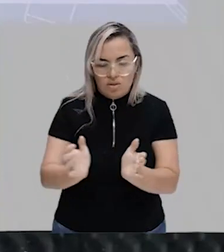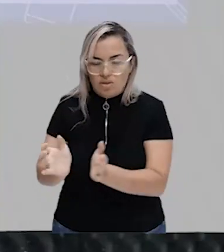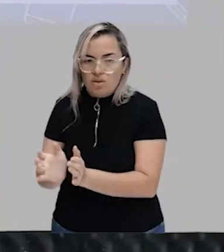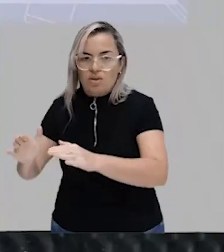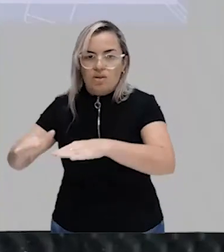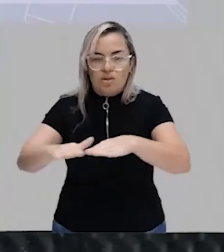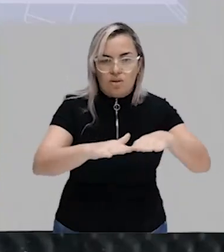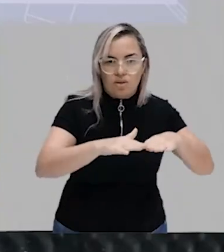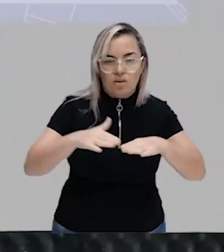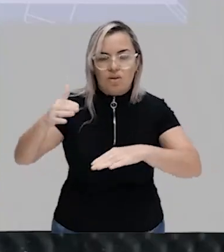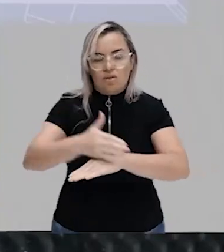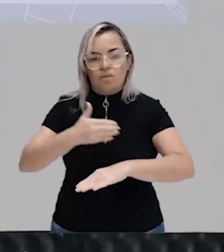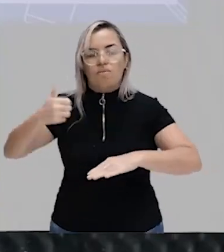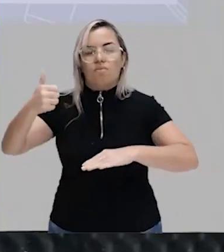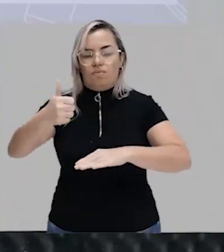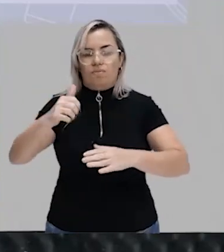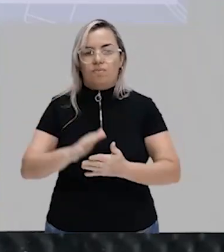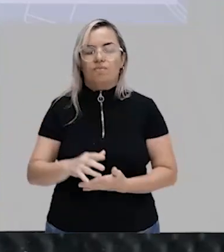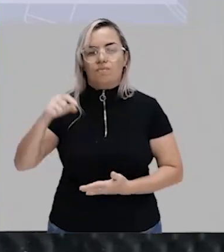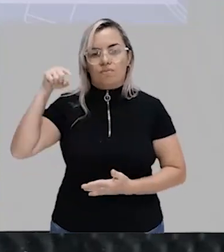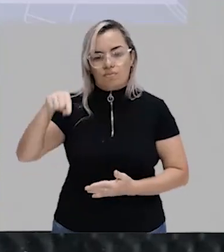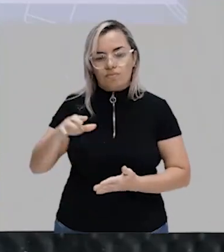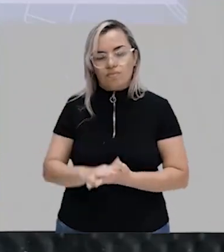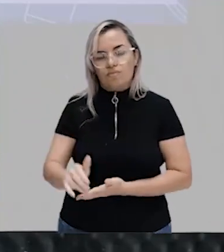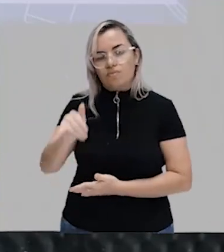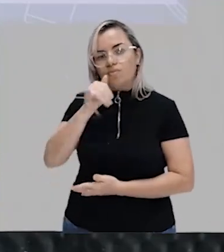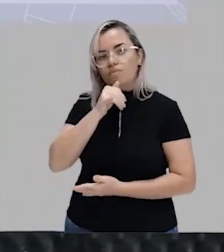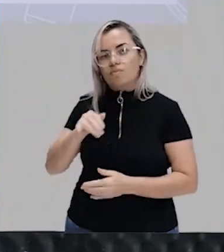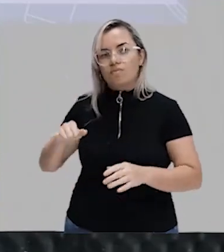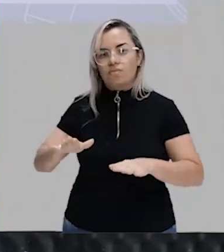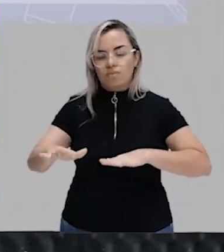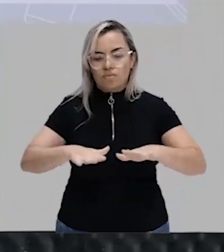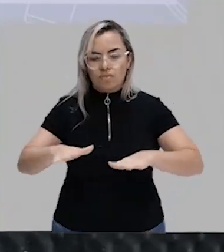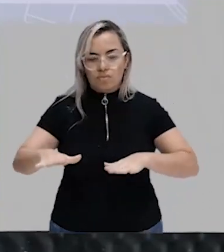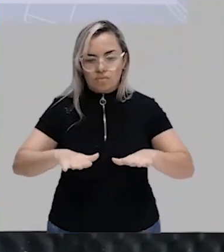já pertencia. E aí, nesse caso, é mobilidade horizontal.